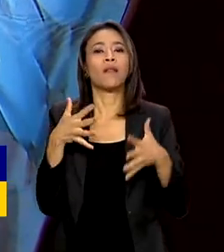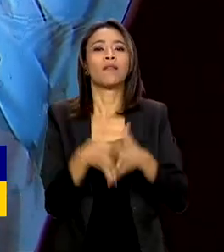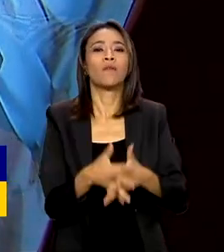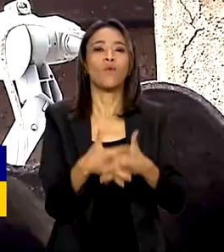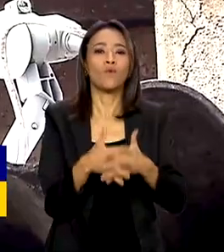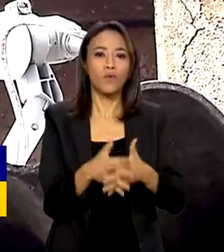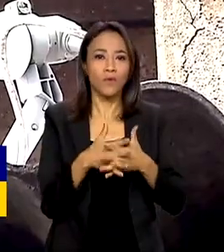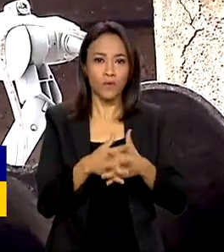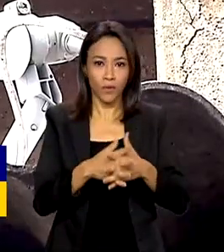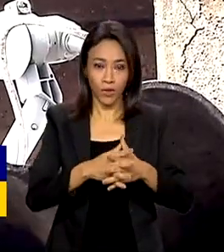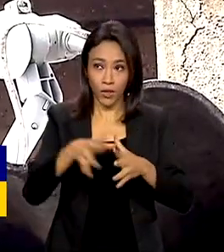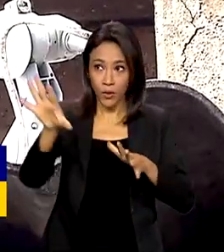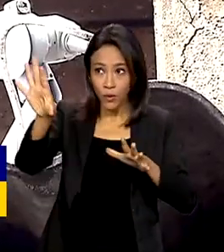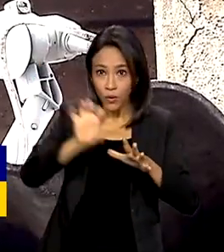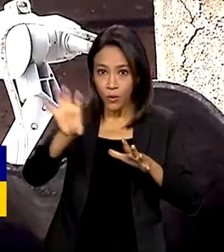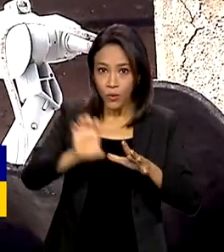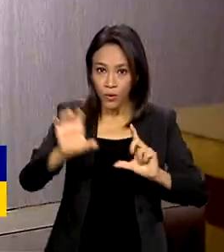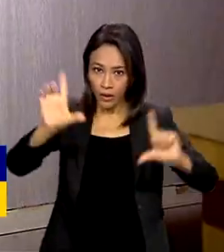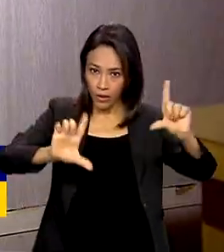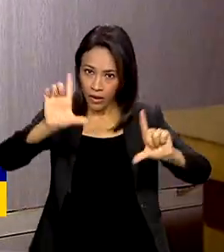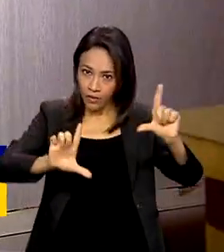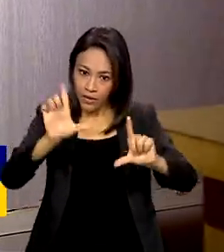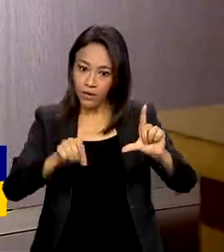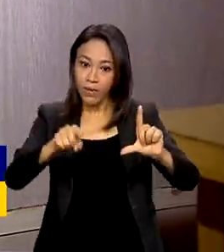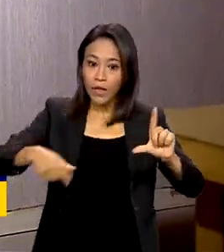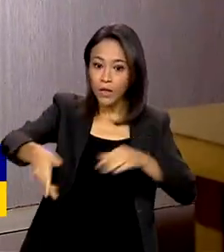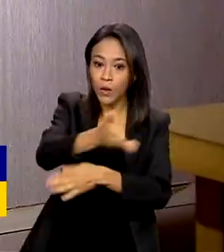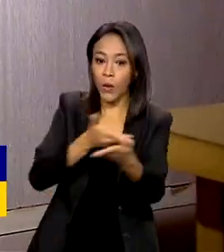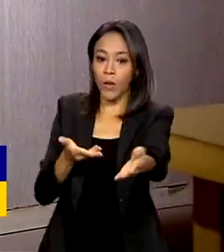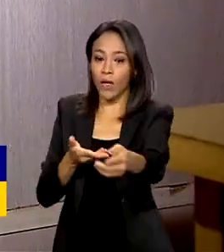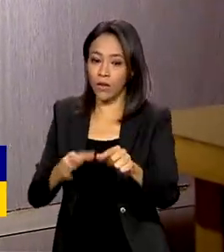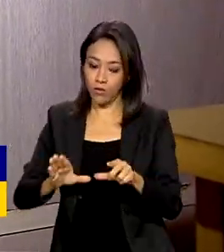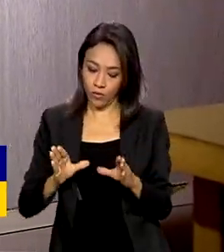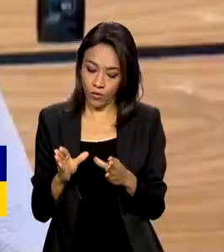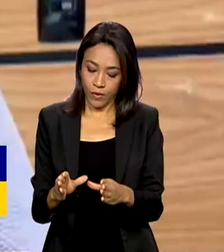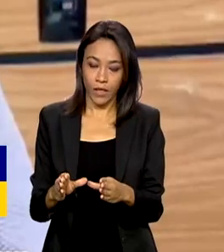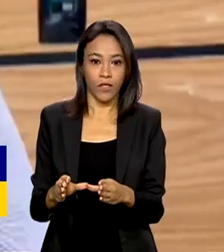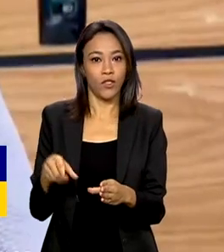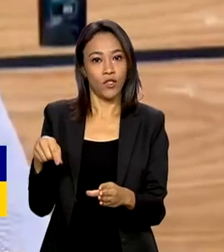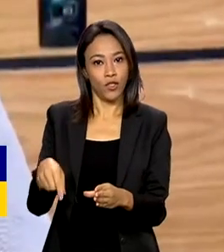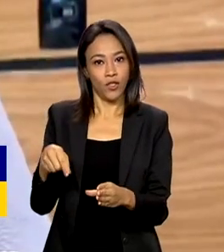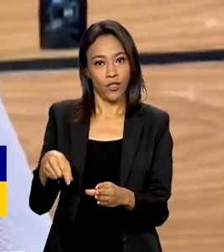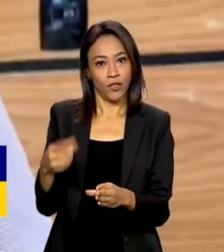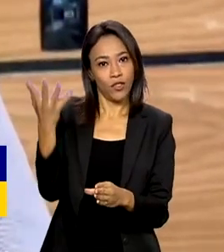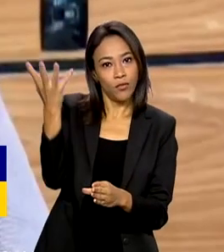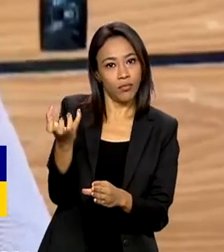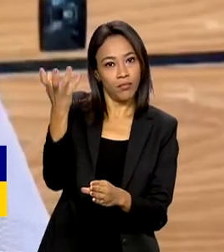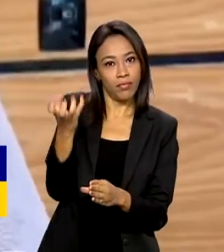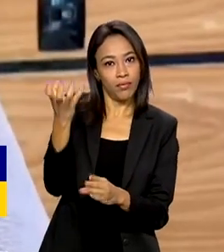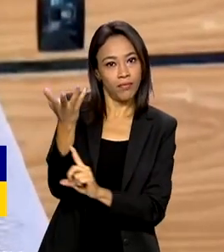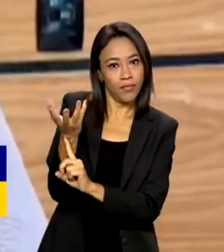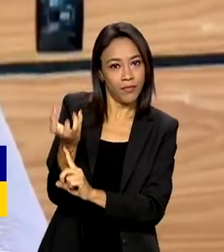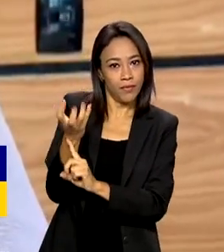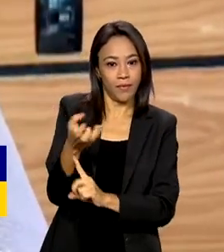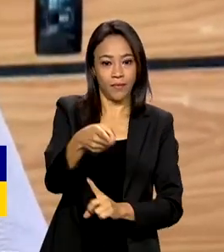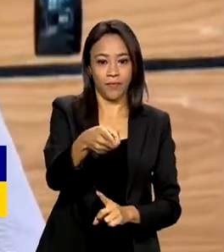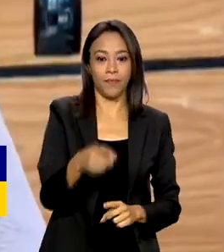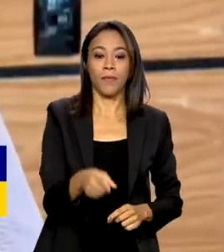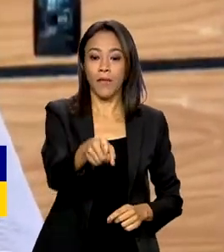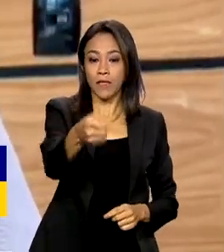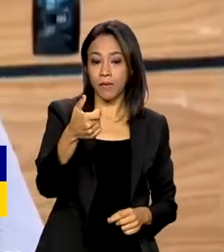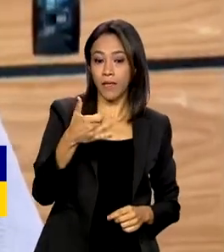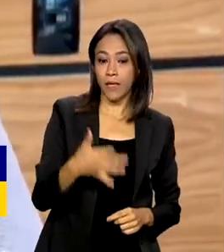população, o governo está trocando os kits de TV parabólica. A migração do sistema de recepção pela